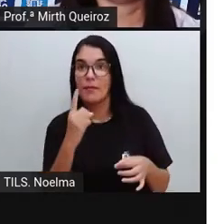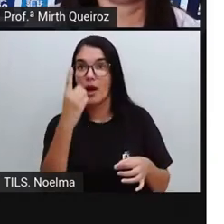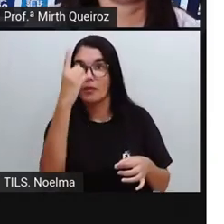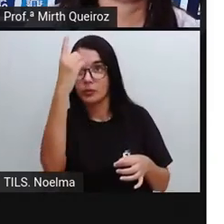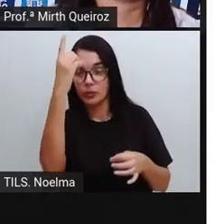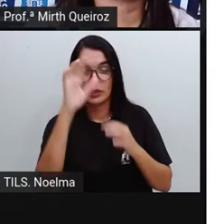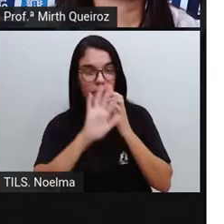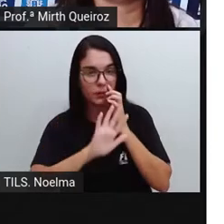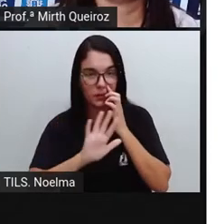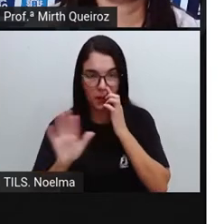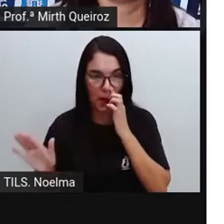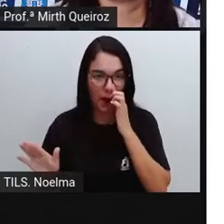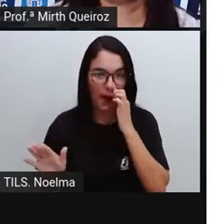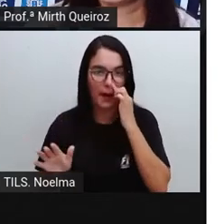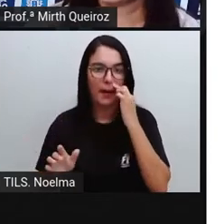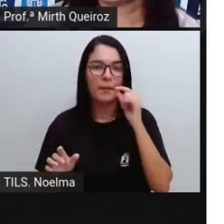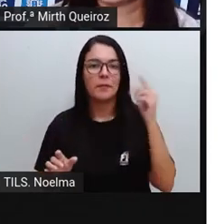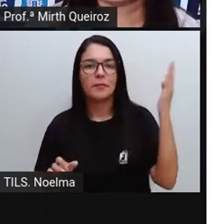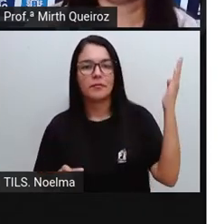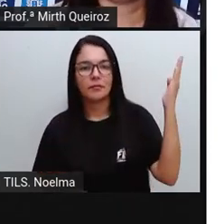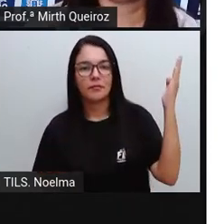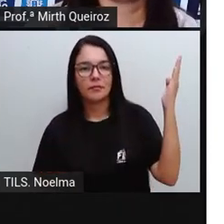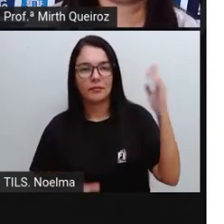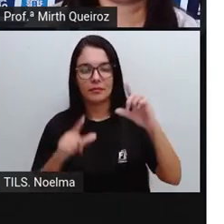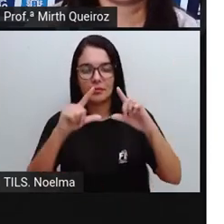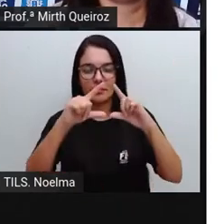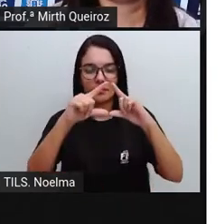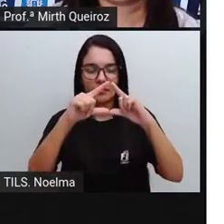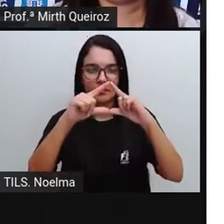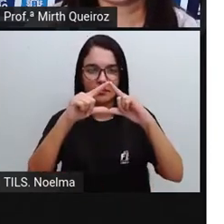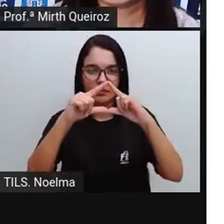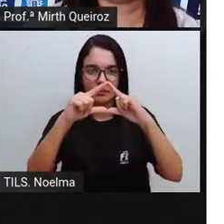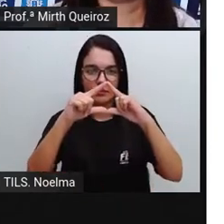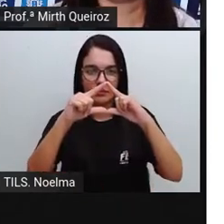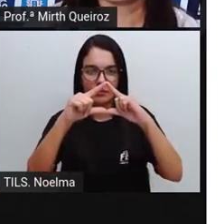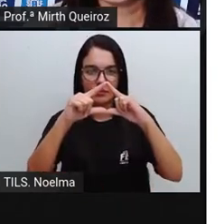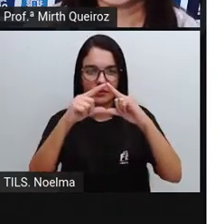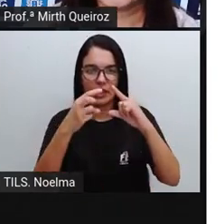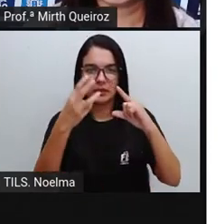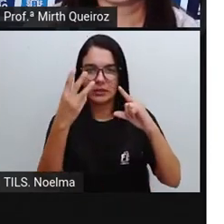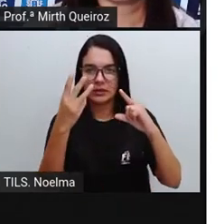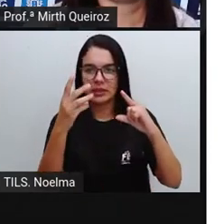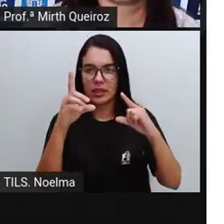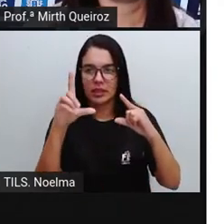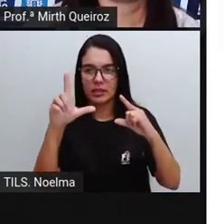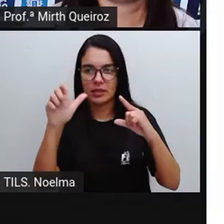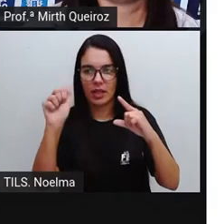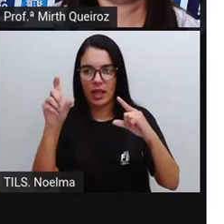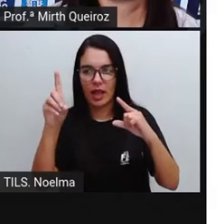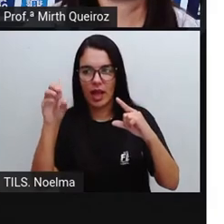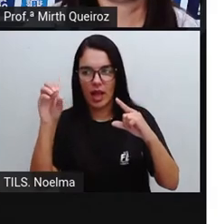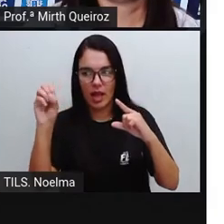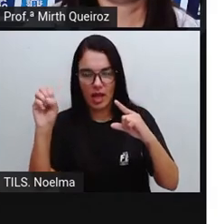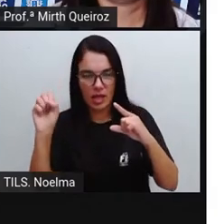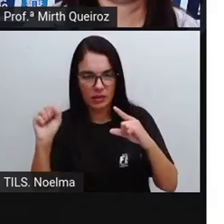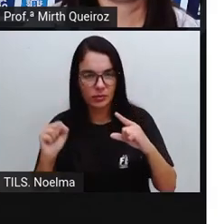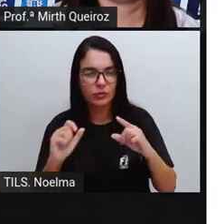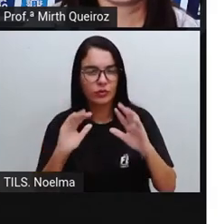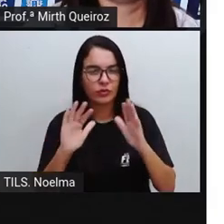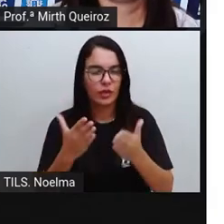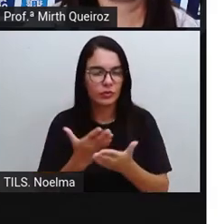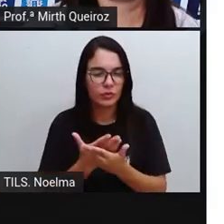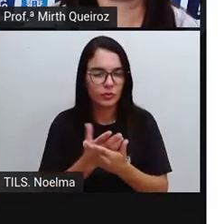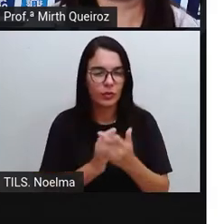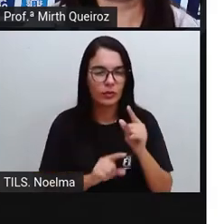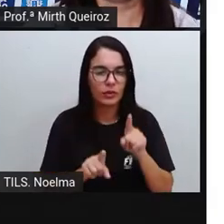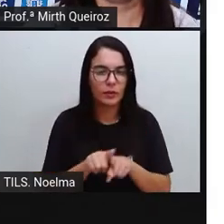vamos dizer assim, são triângulo, que é uma figura que tem três lados, três vértices. A gente já estudou sobre isso,